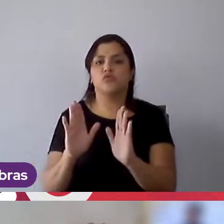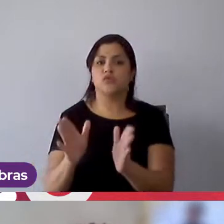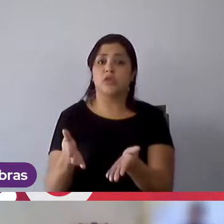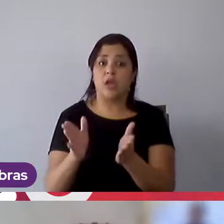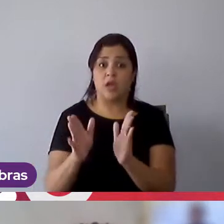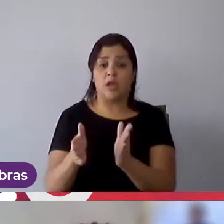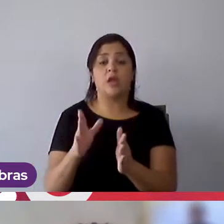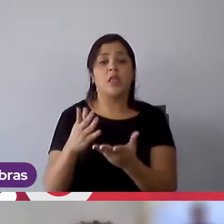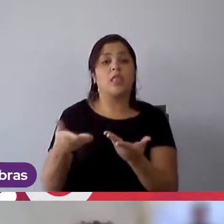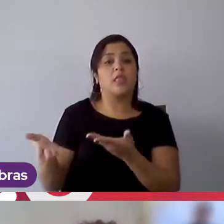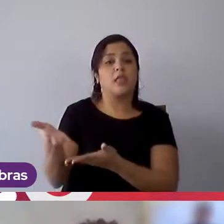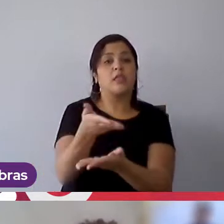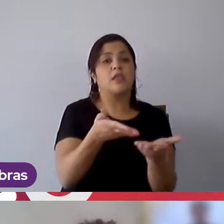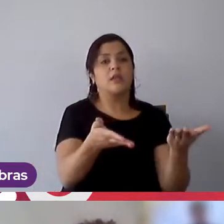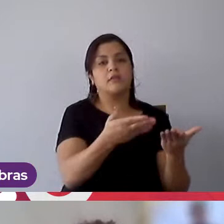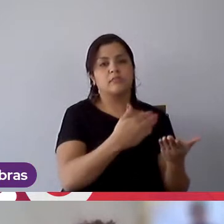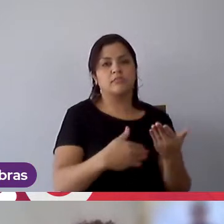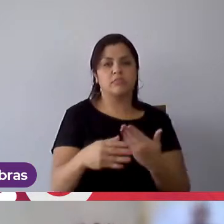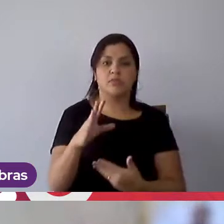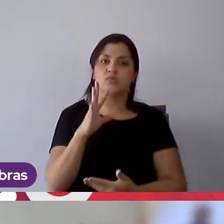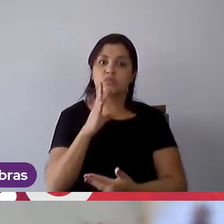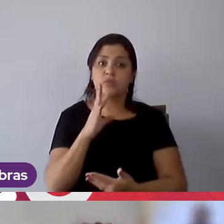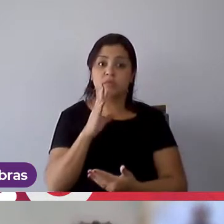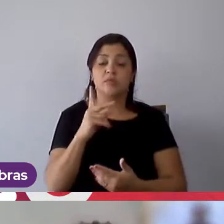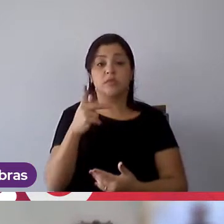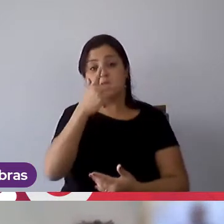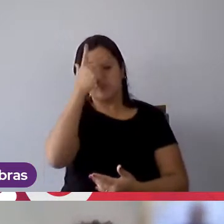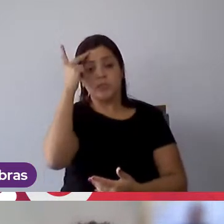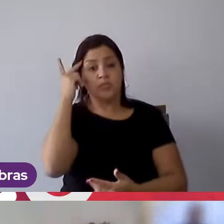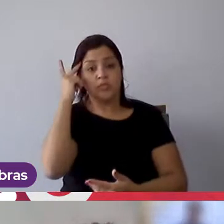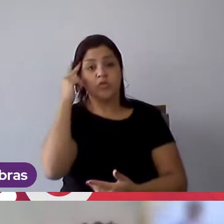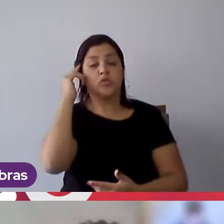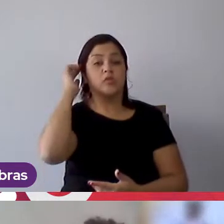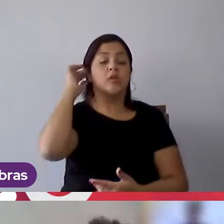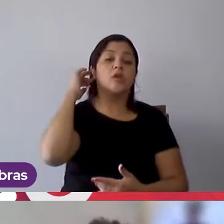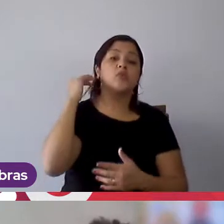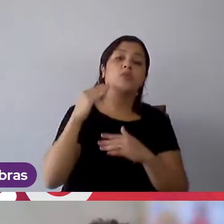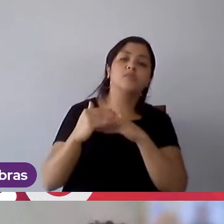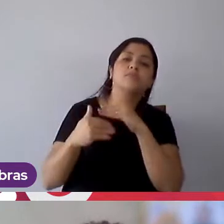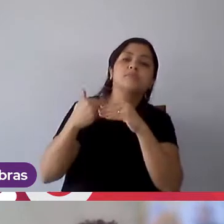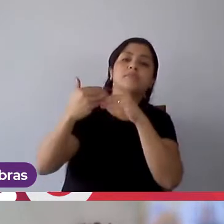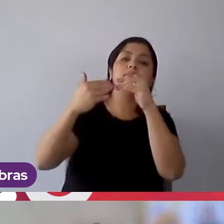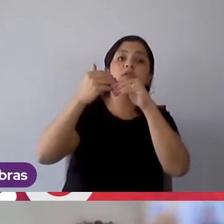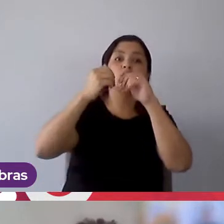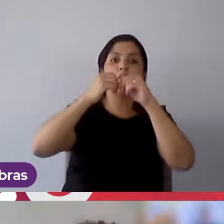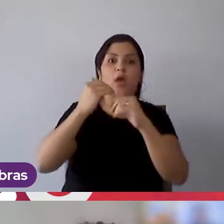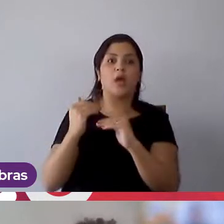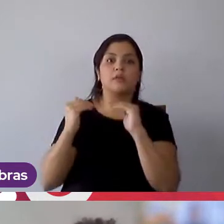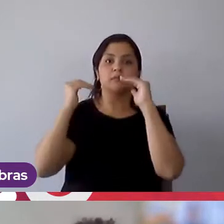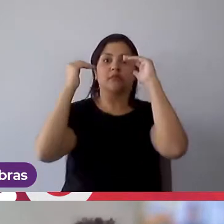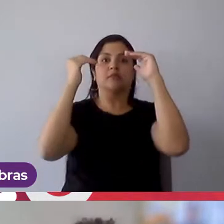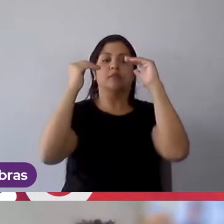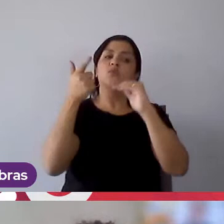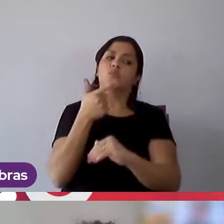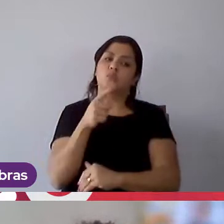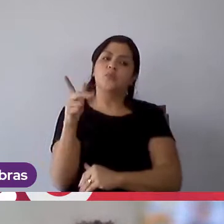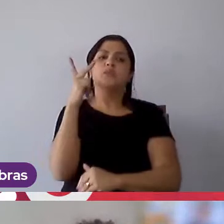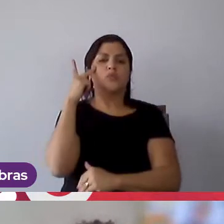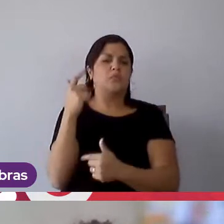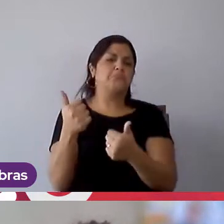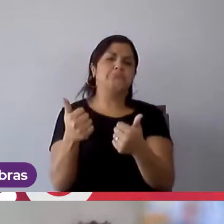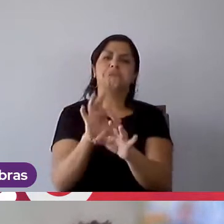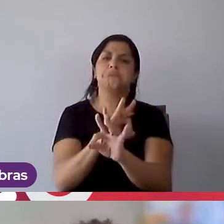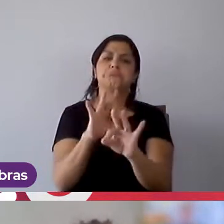essa questão de troca também de conhecimento com as pessoas, tanto do nosso nível hierárquico, quanto com pessoas de outro nível hierárquico, é muito,